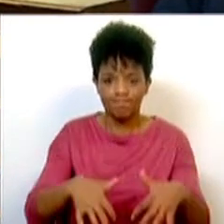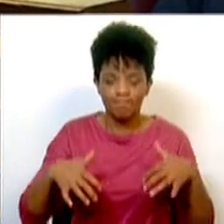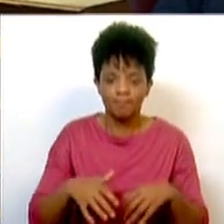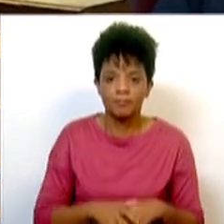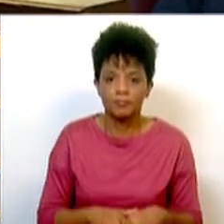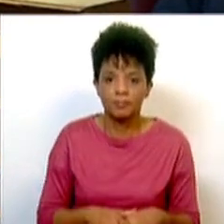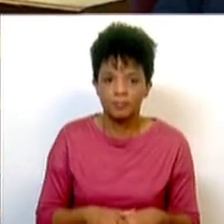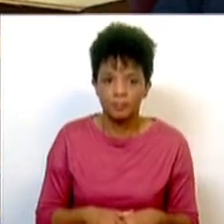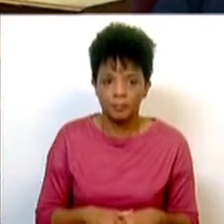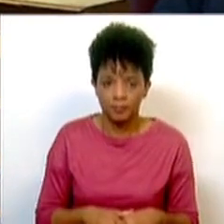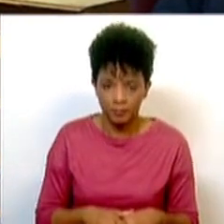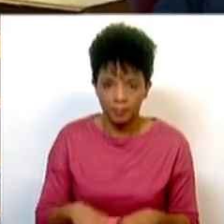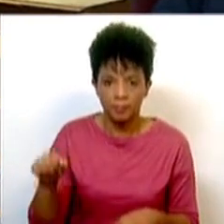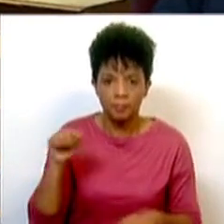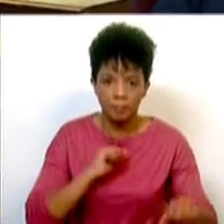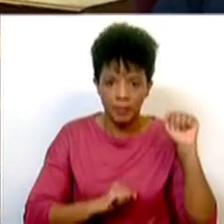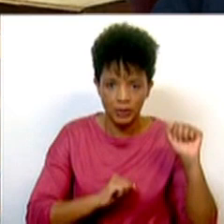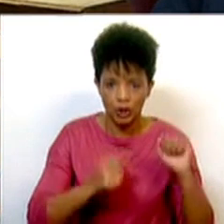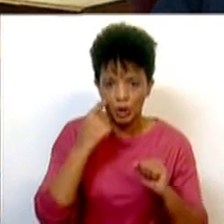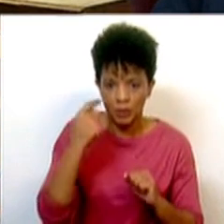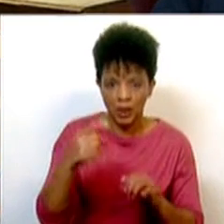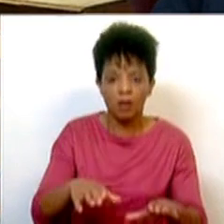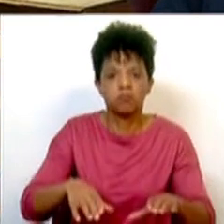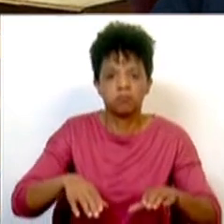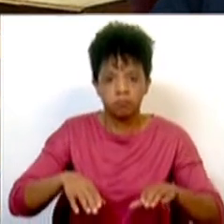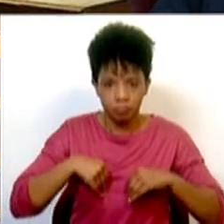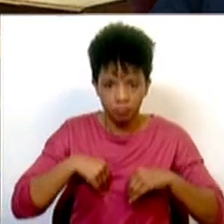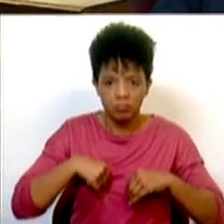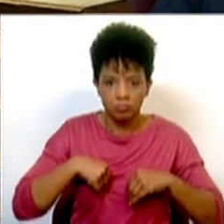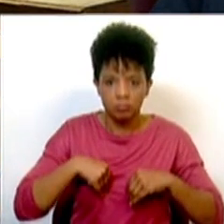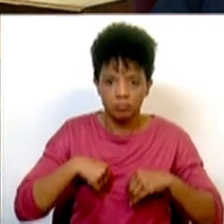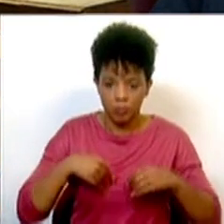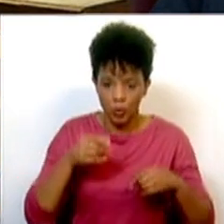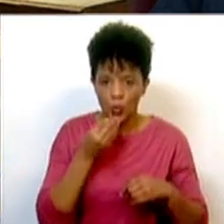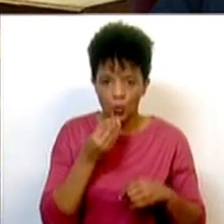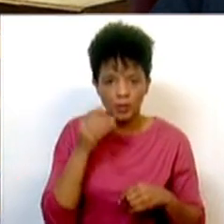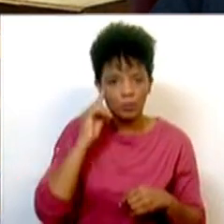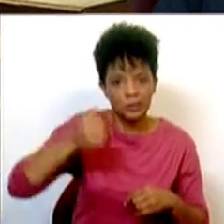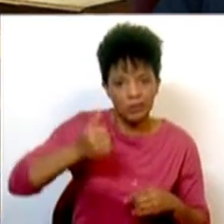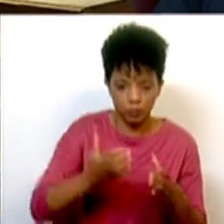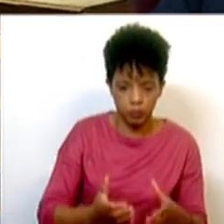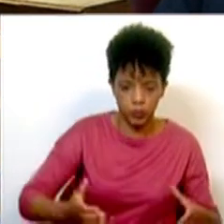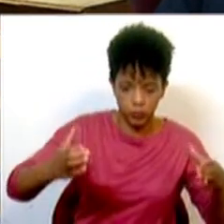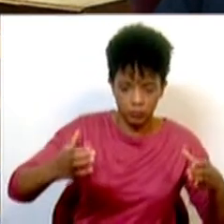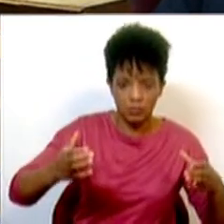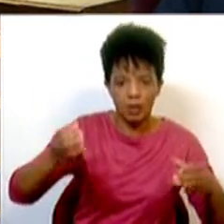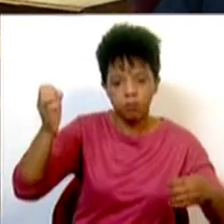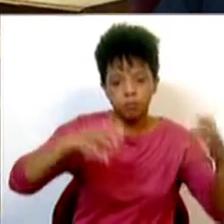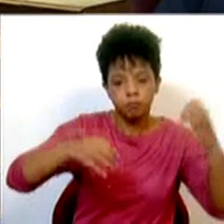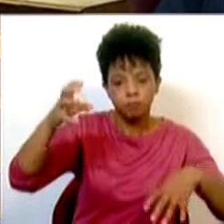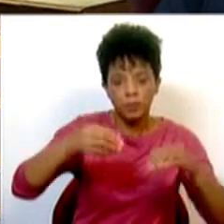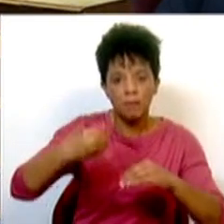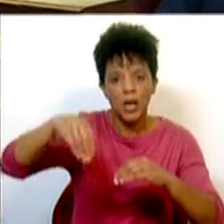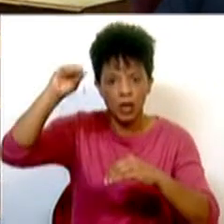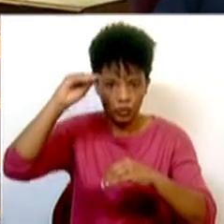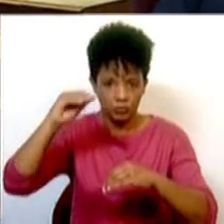Socialista, na especialidade, aceitou alargar este cabaz essencial a um conjunto de produtos que não estava previsto